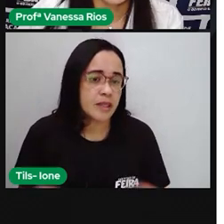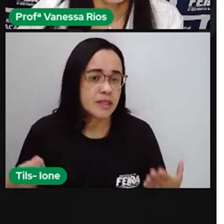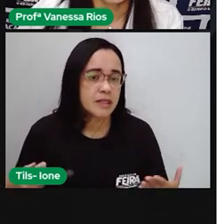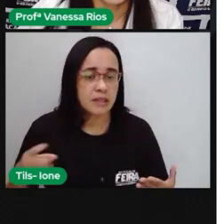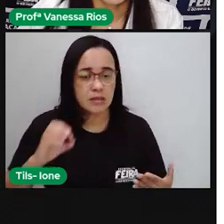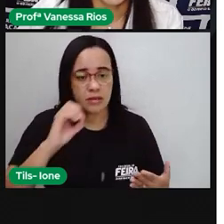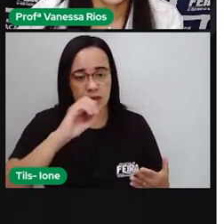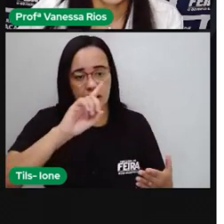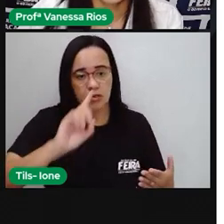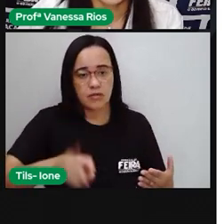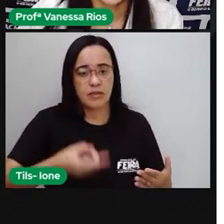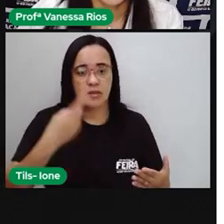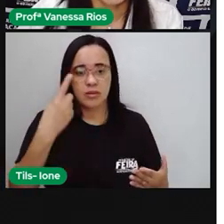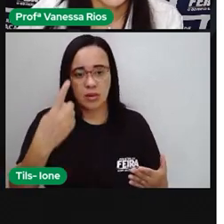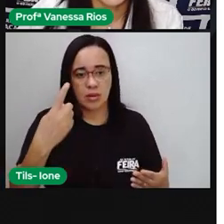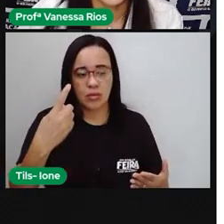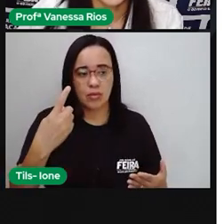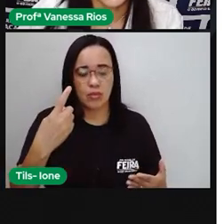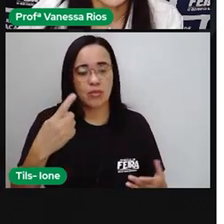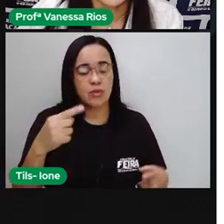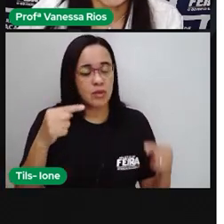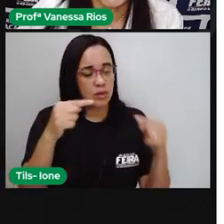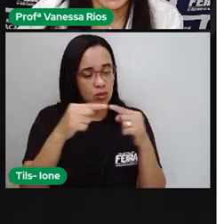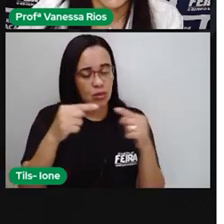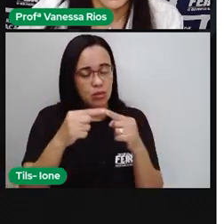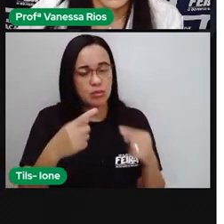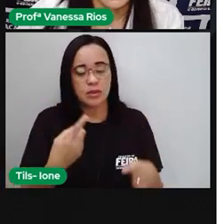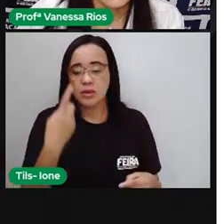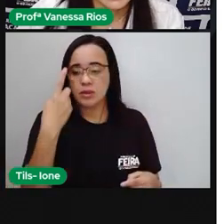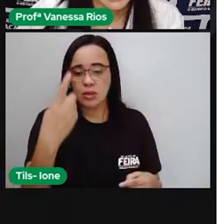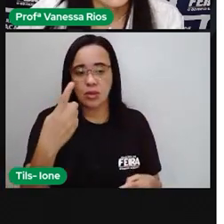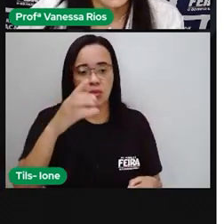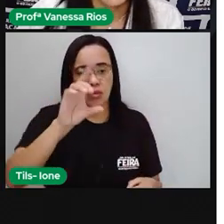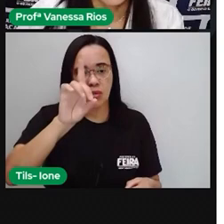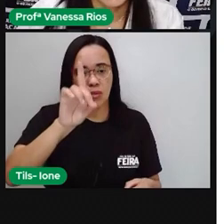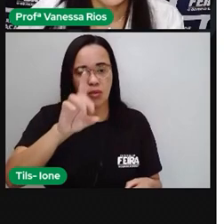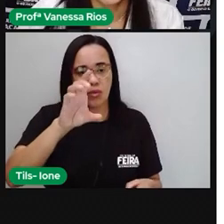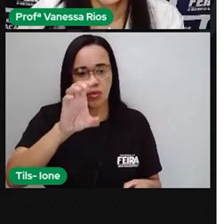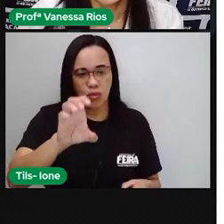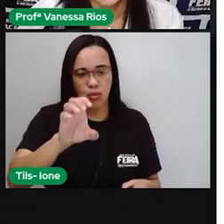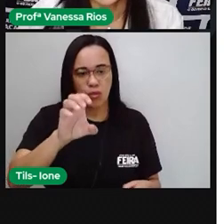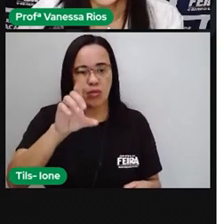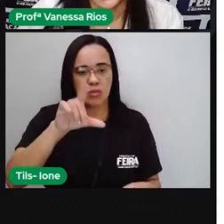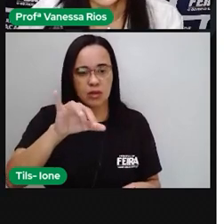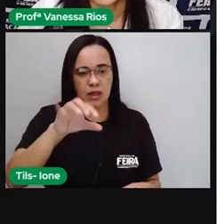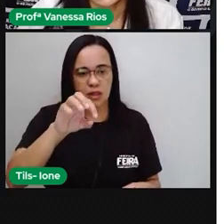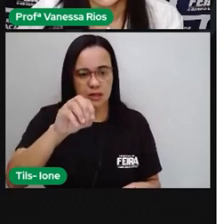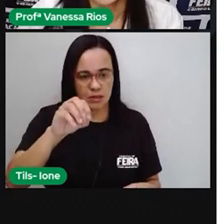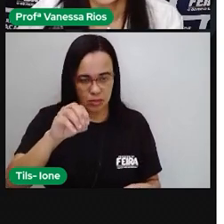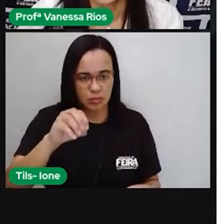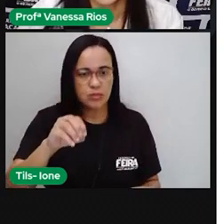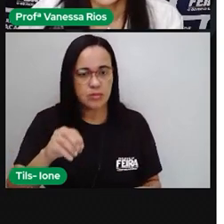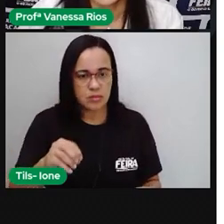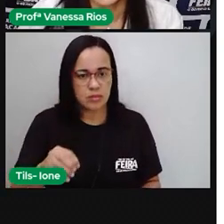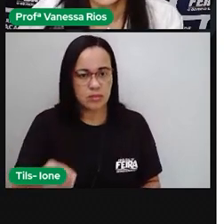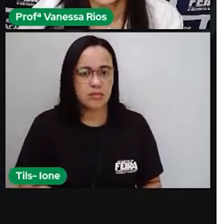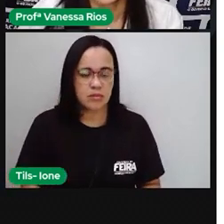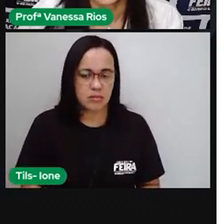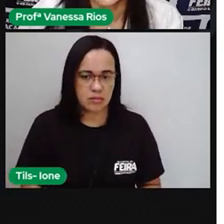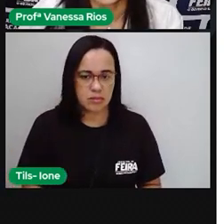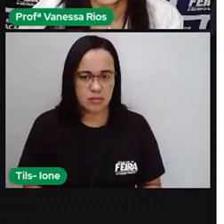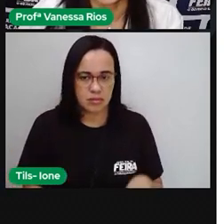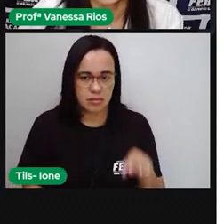apenas um número correspondente à parte decimal. E aí o número 1, ele está aqui na ordem dos?